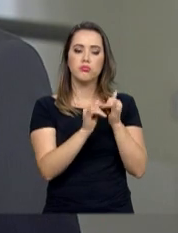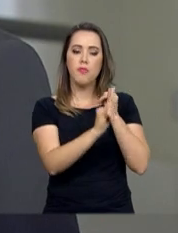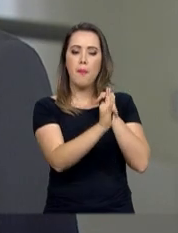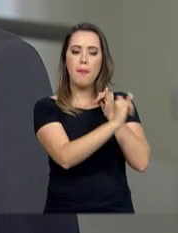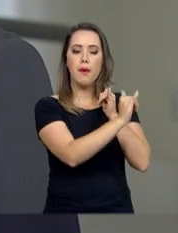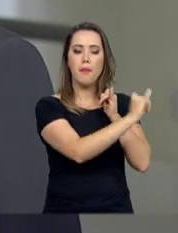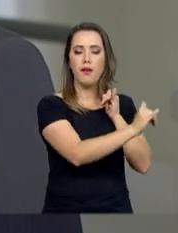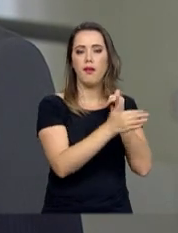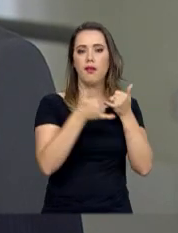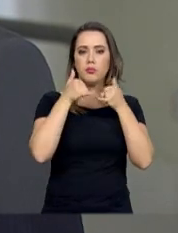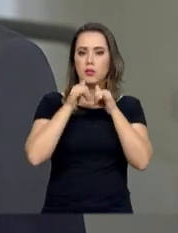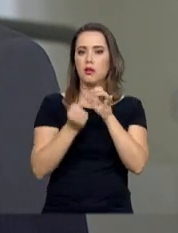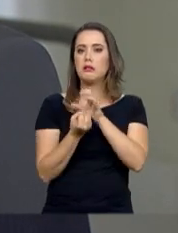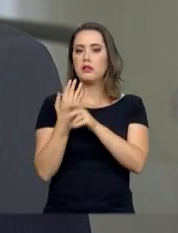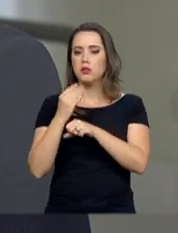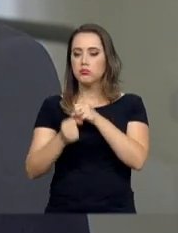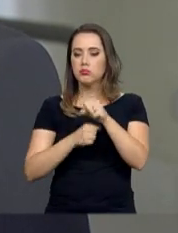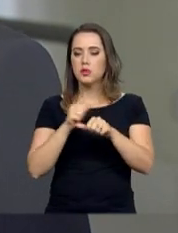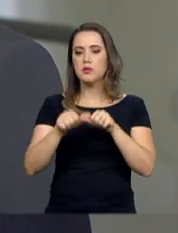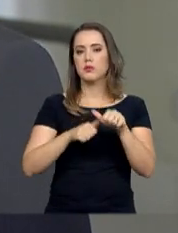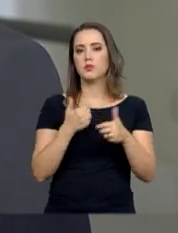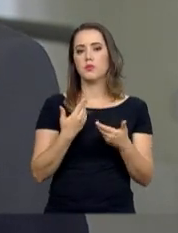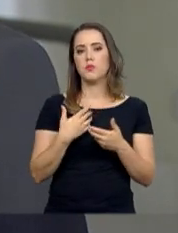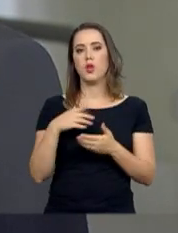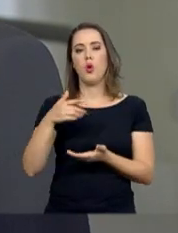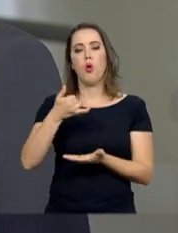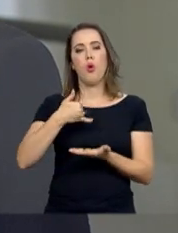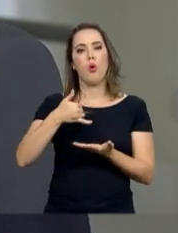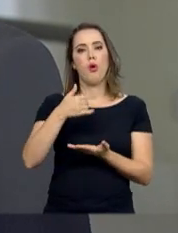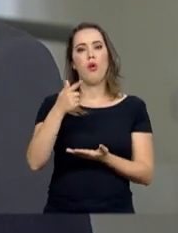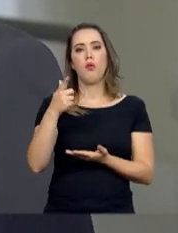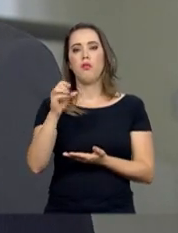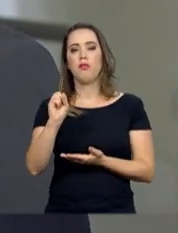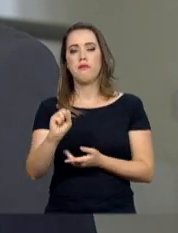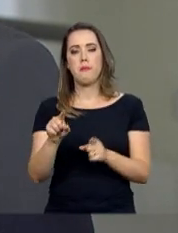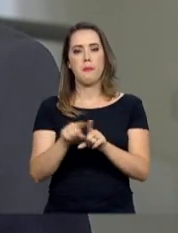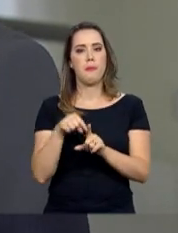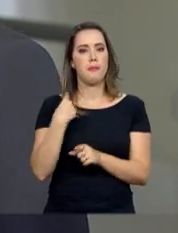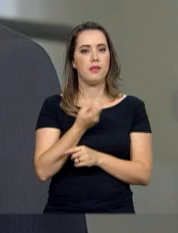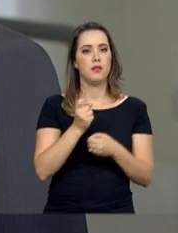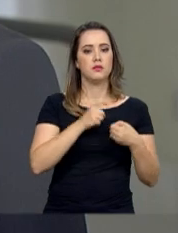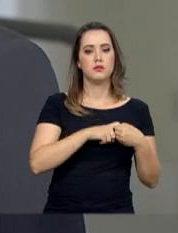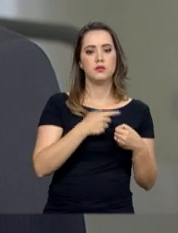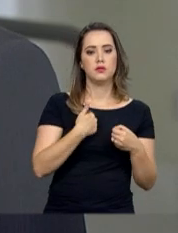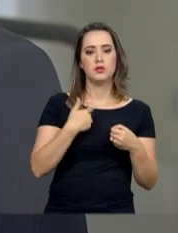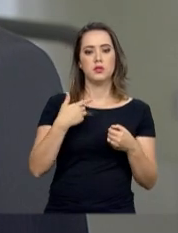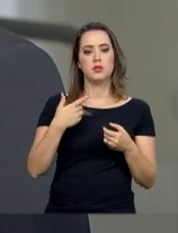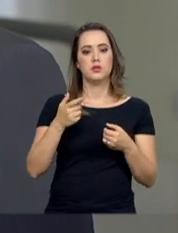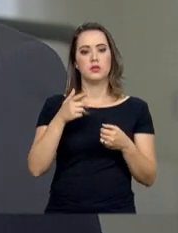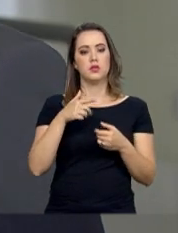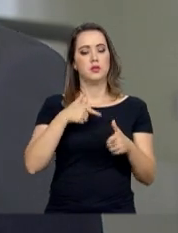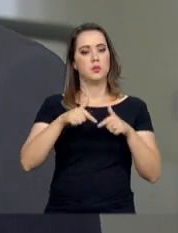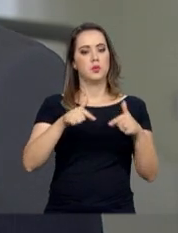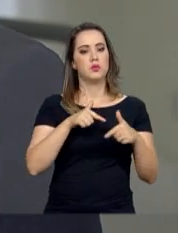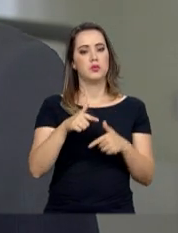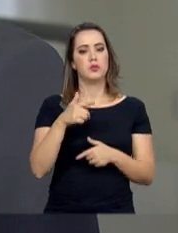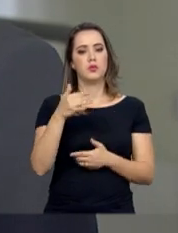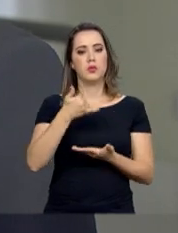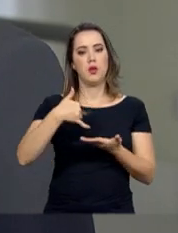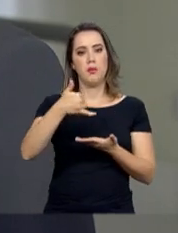e transmissão de energia elétrica, setor de óleo e gás, nós retomamos as atividades de óleo e gás. Foram feitos já